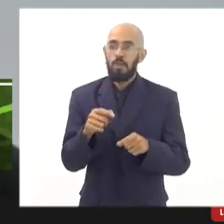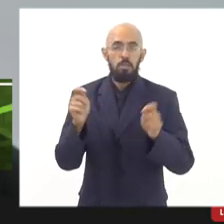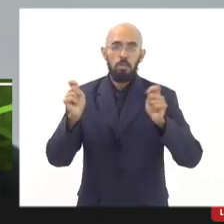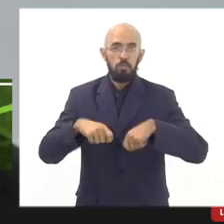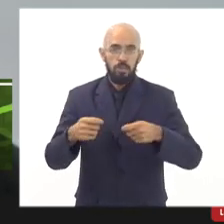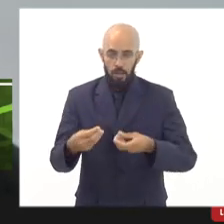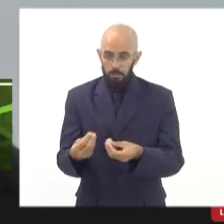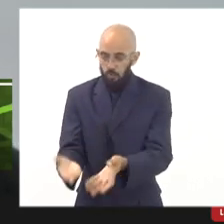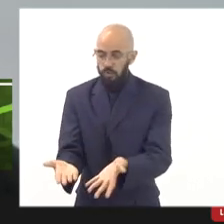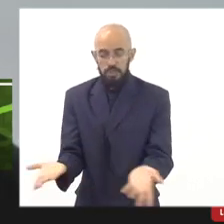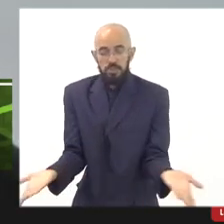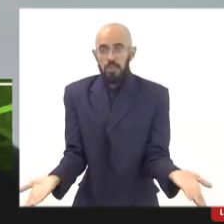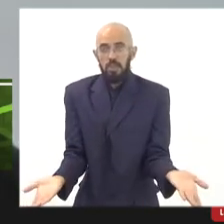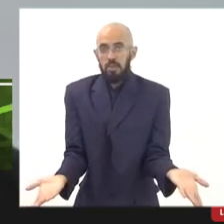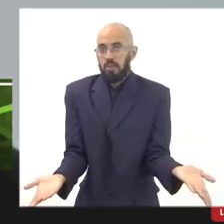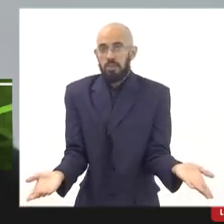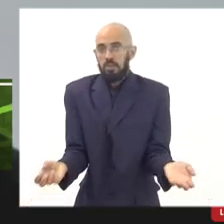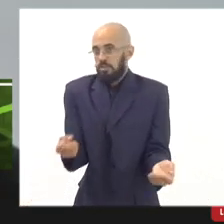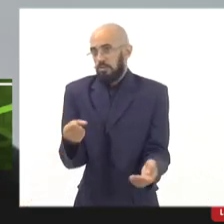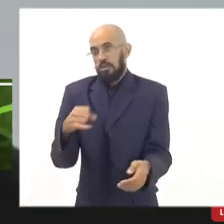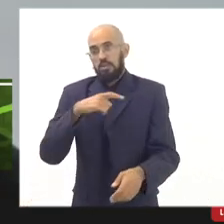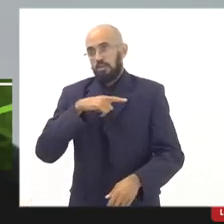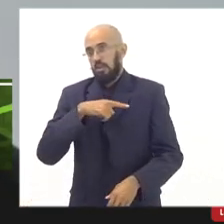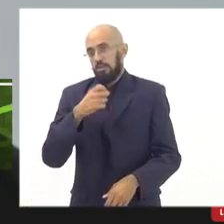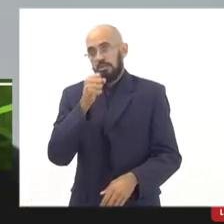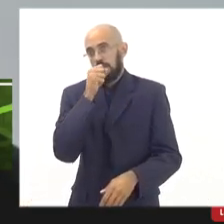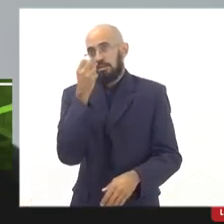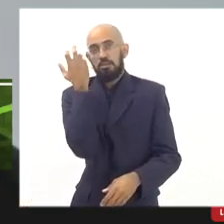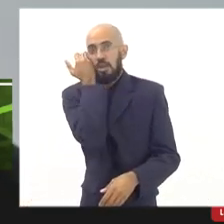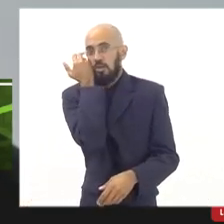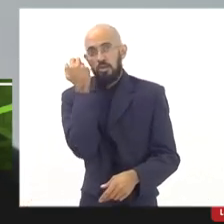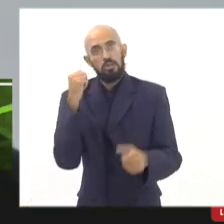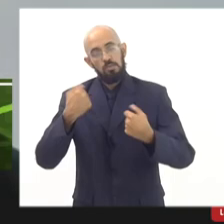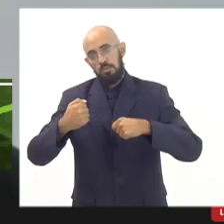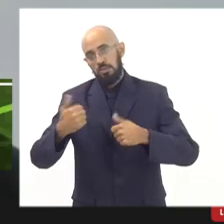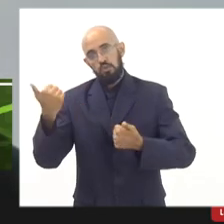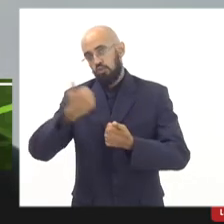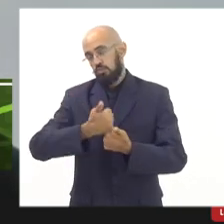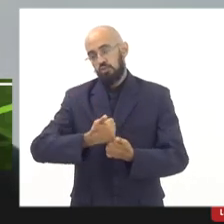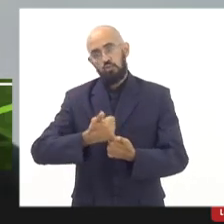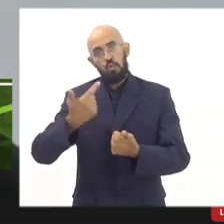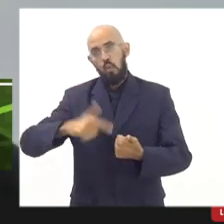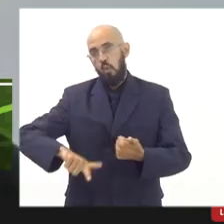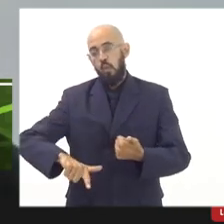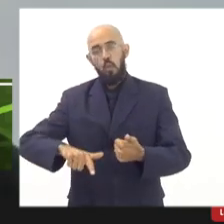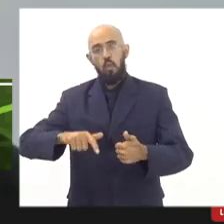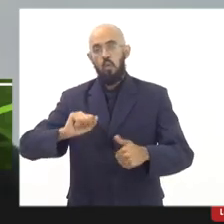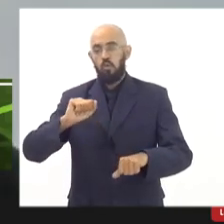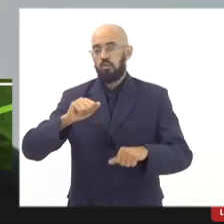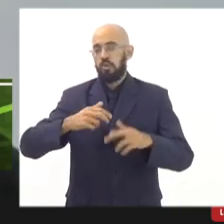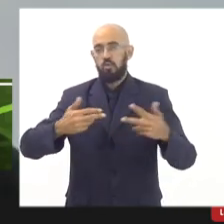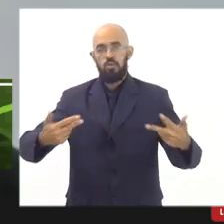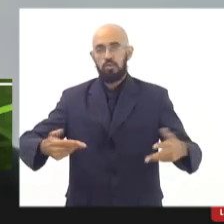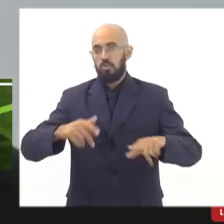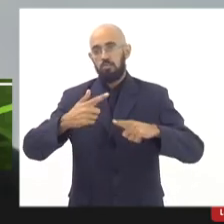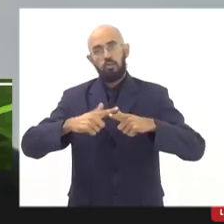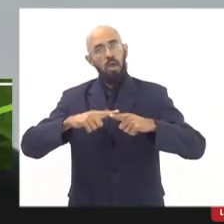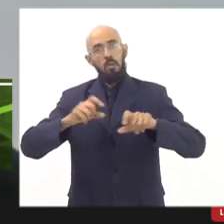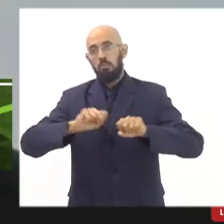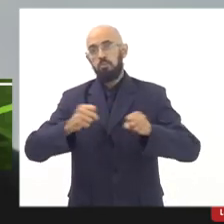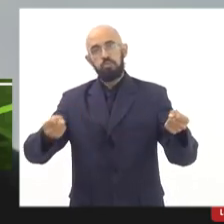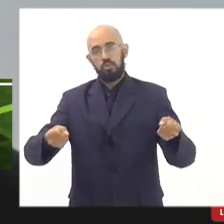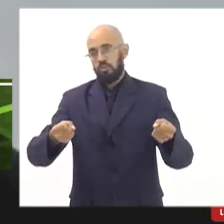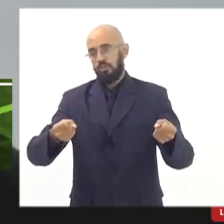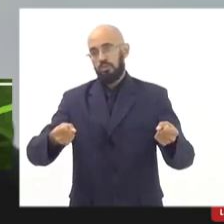oferecer cenoura. Se cenoura vem no cardápio, a gente vai substituir por outro, certamente, outro legume. Então, não tem condições de